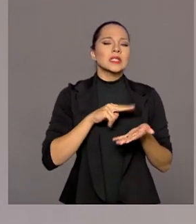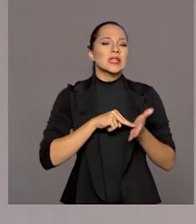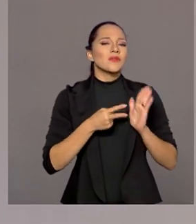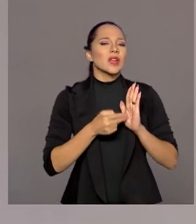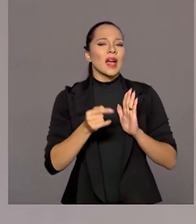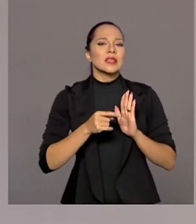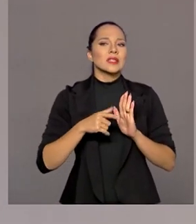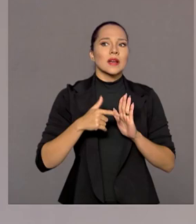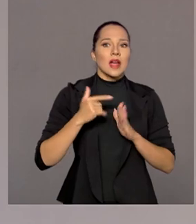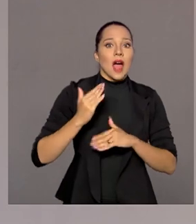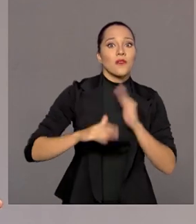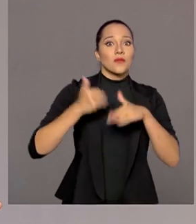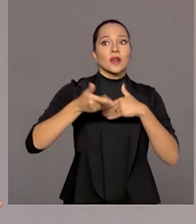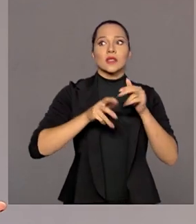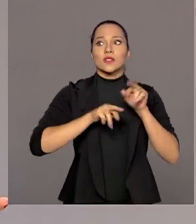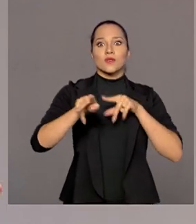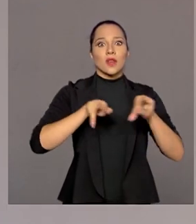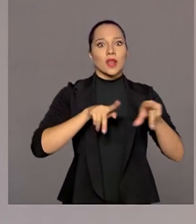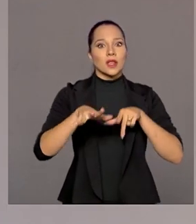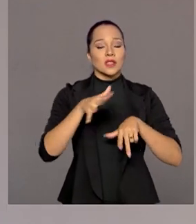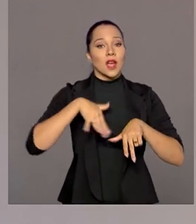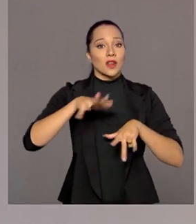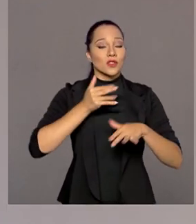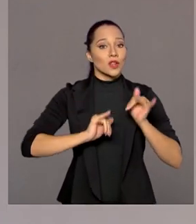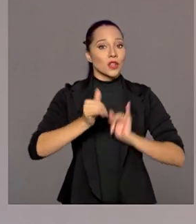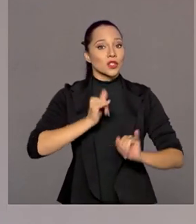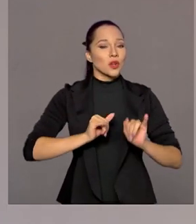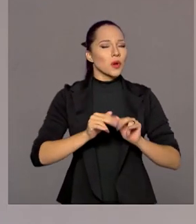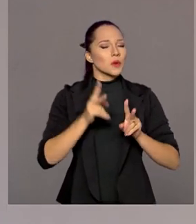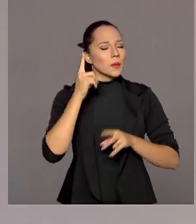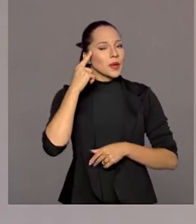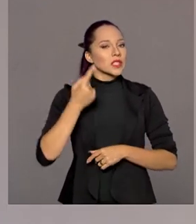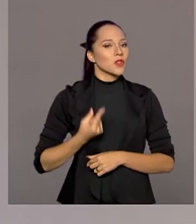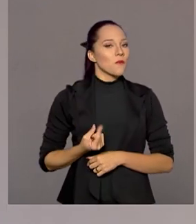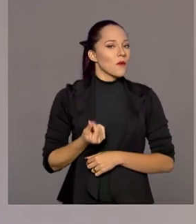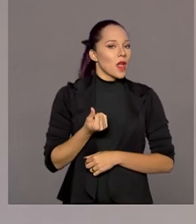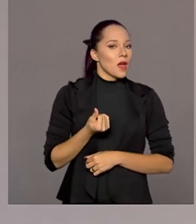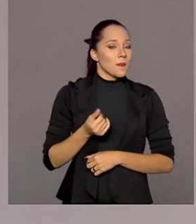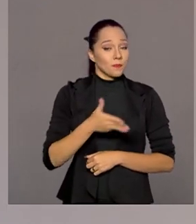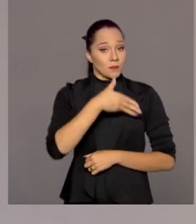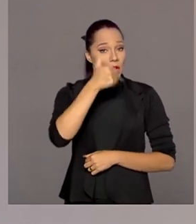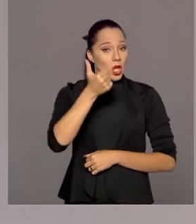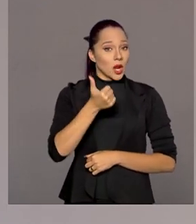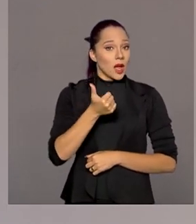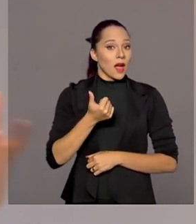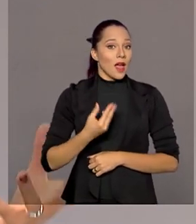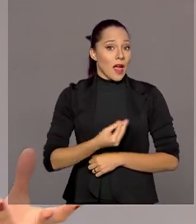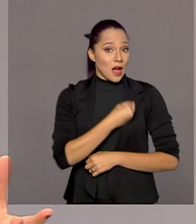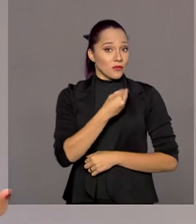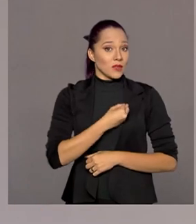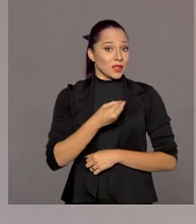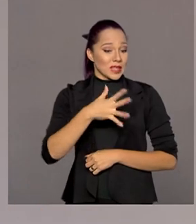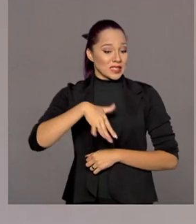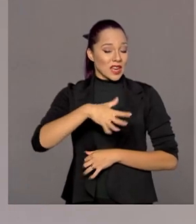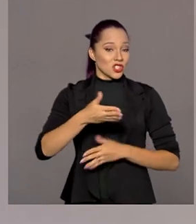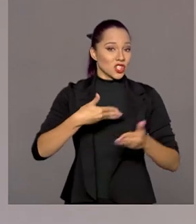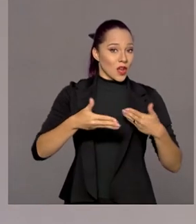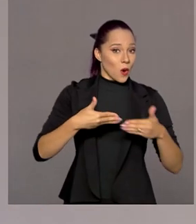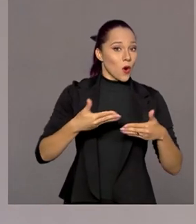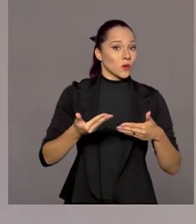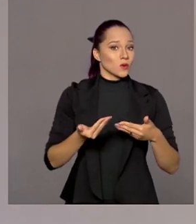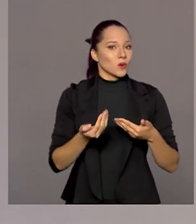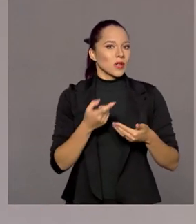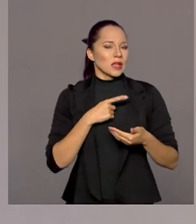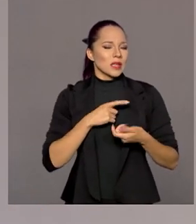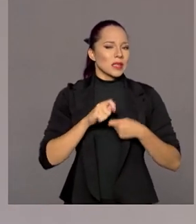esse avanço, essa diversidade de matriz energética, quando se trata de preço, de melhorar a vida desses negócios que o Brasil tem com